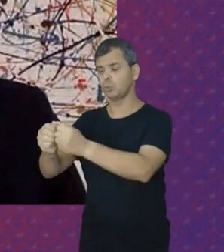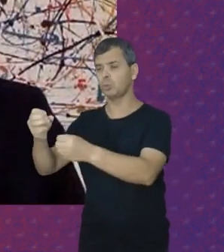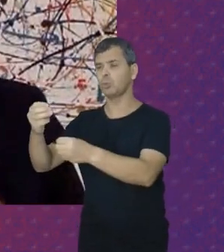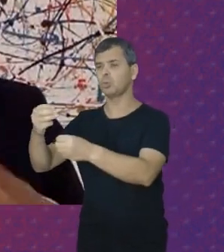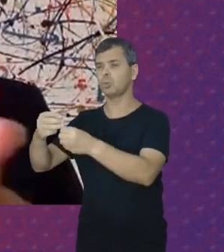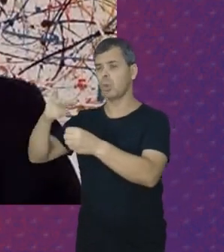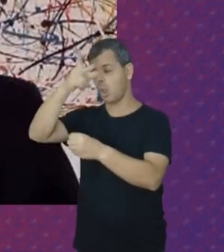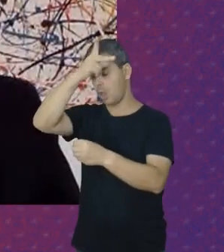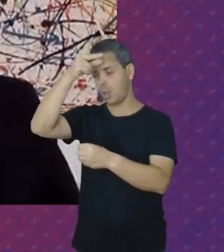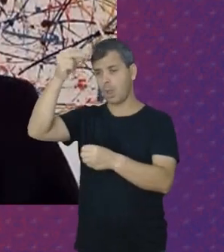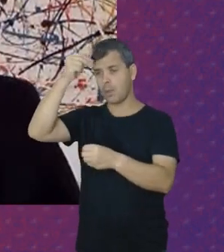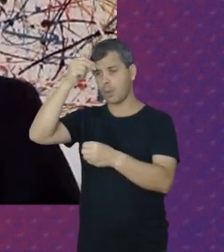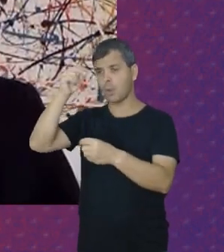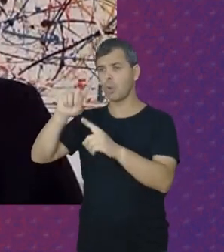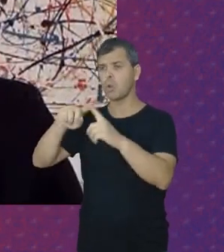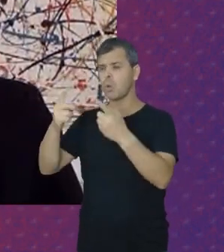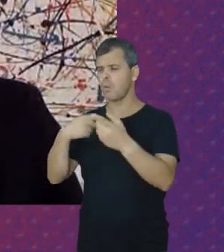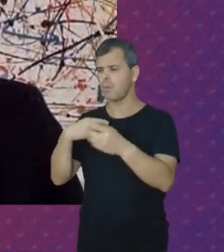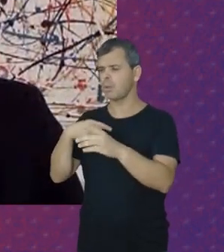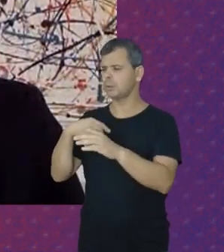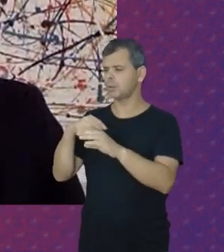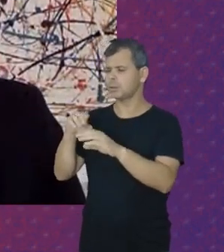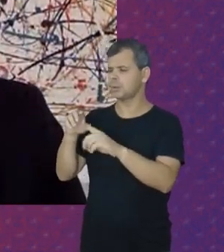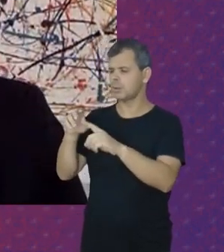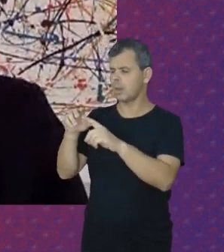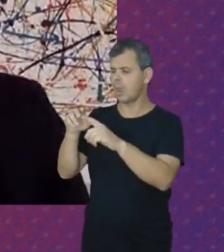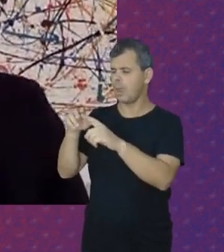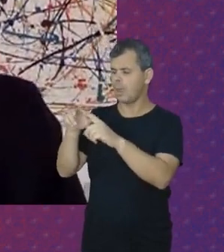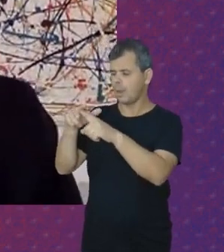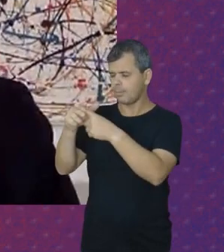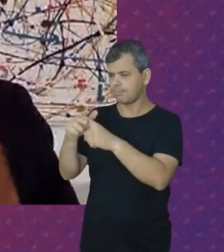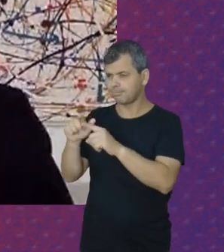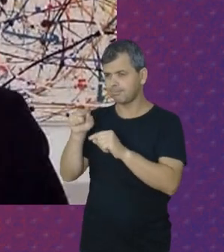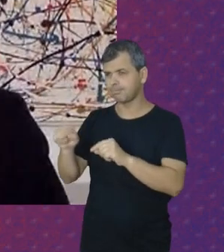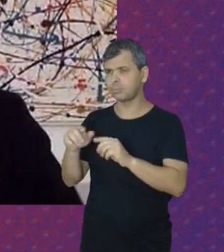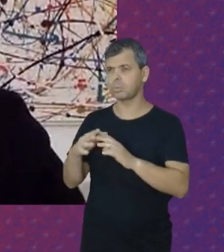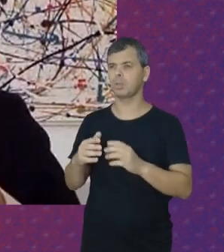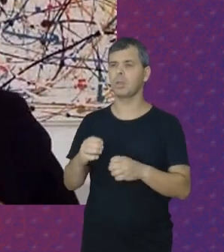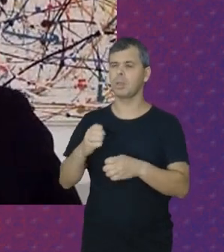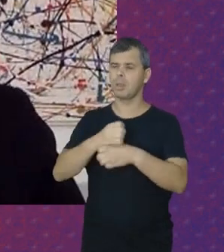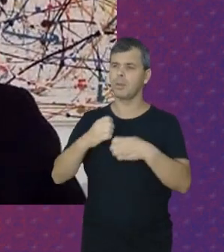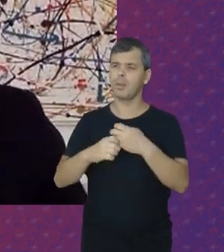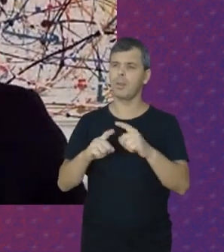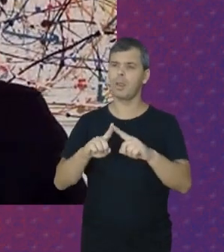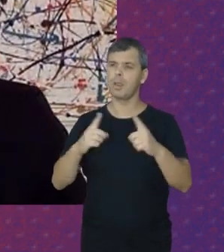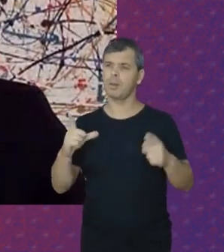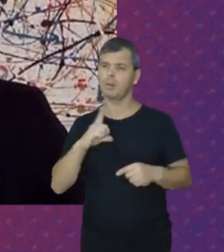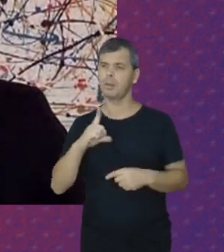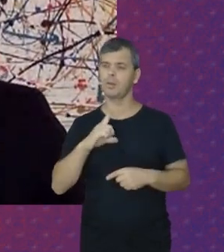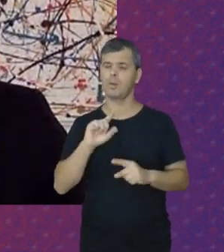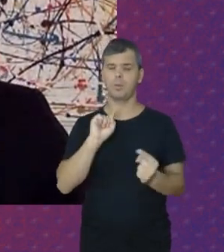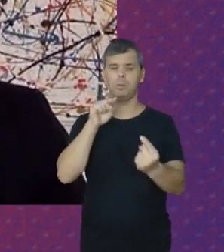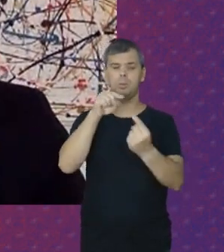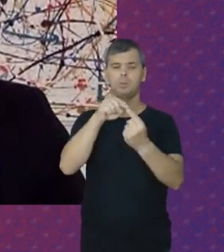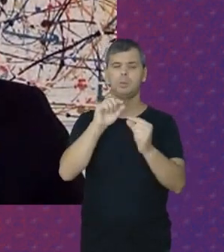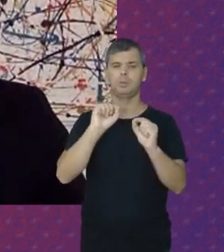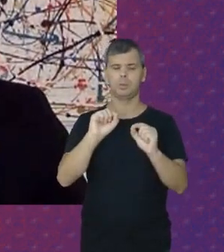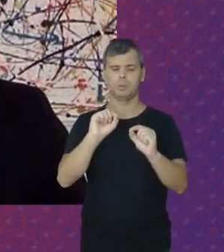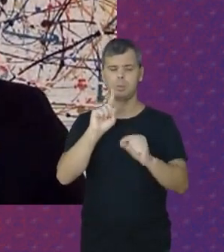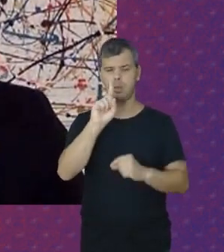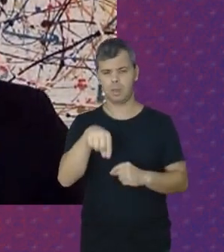Como forma De disciplinamento Dessa mão de obra Além disso Havia um outro Objetivo